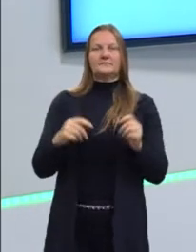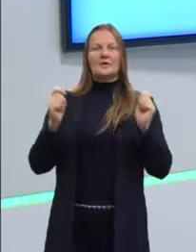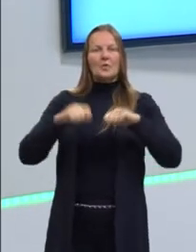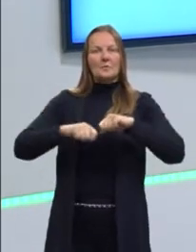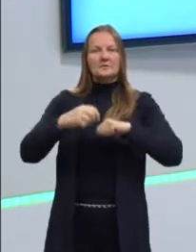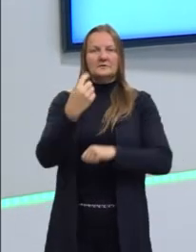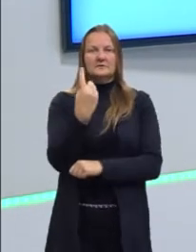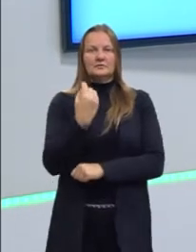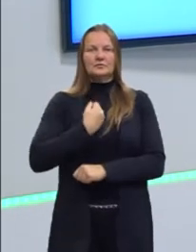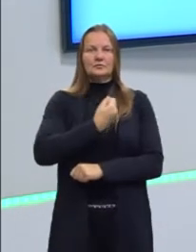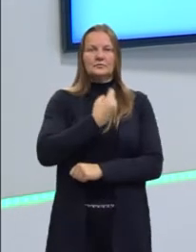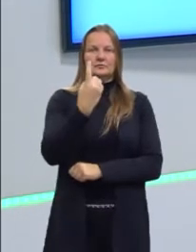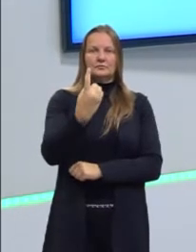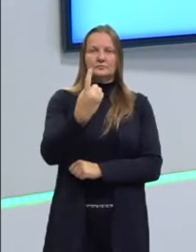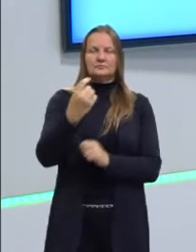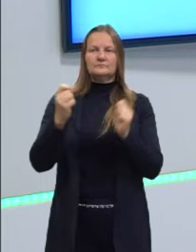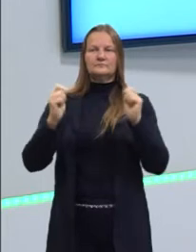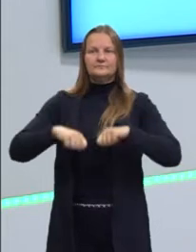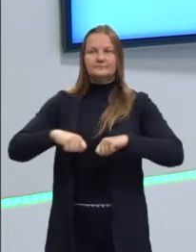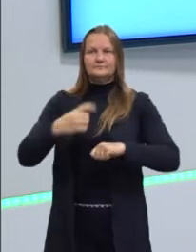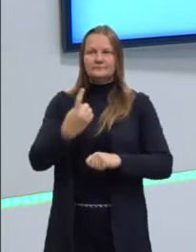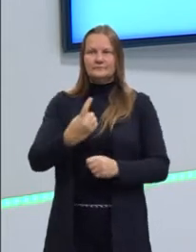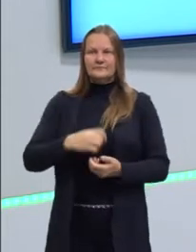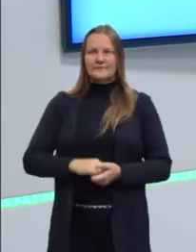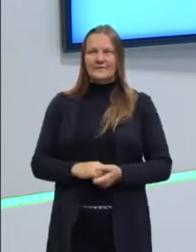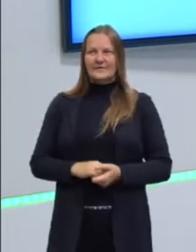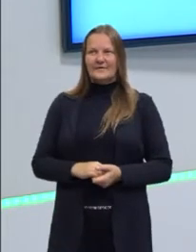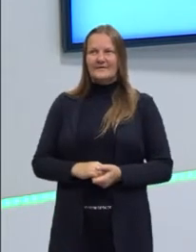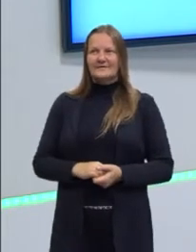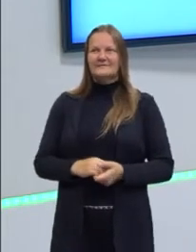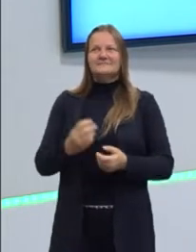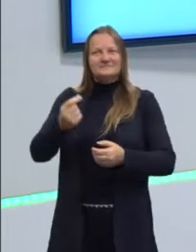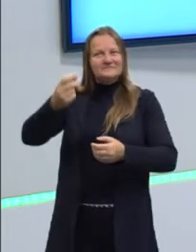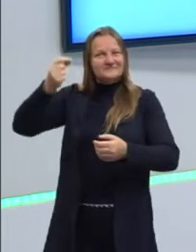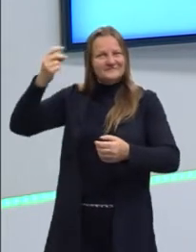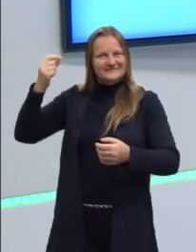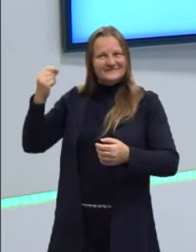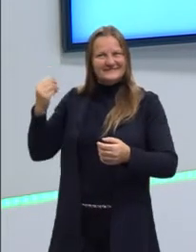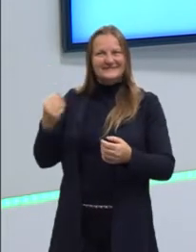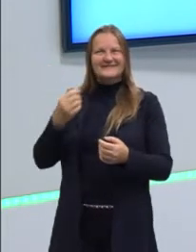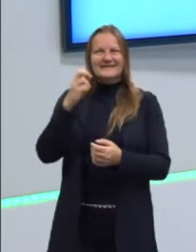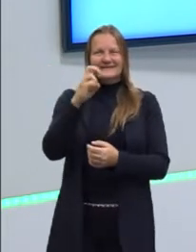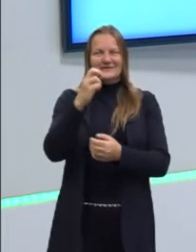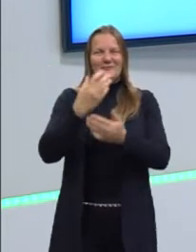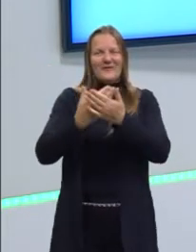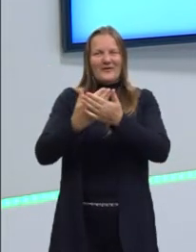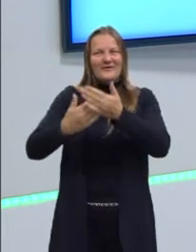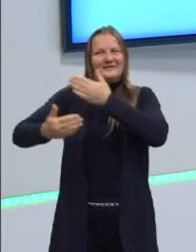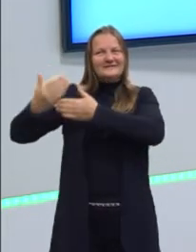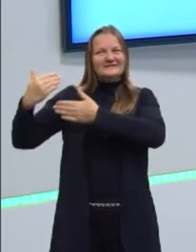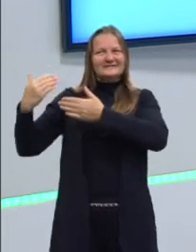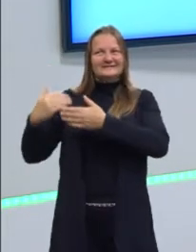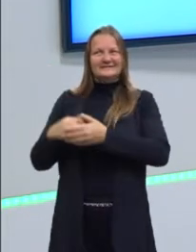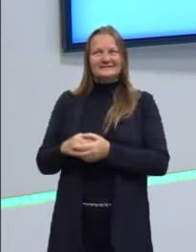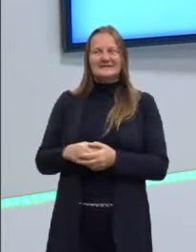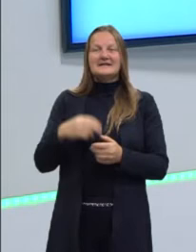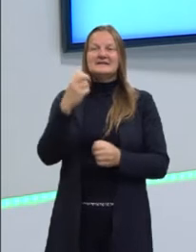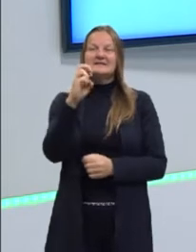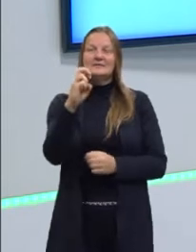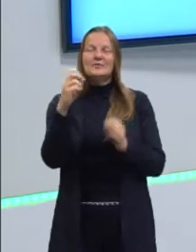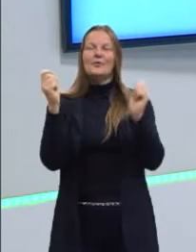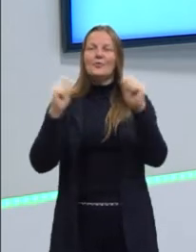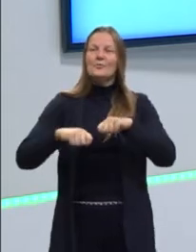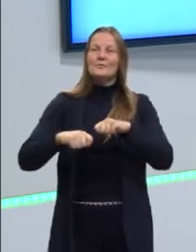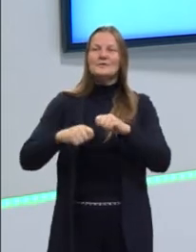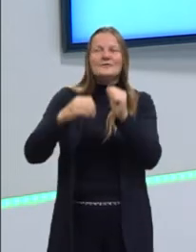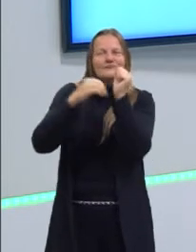então, para a gente lembrar que a gente assistiu, a gente acompanhou direitinho, nas cinco aulas anteriores, as cinco competências e os